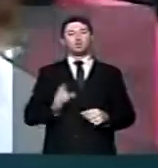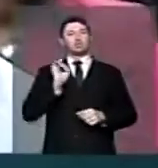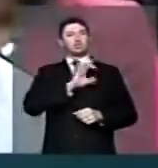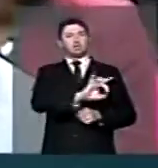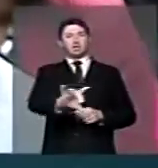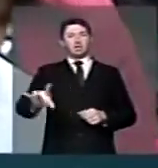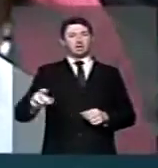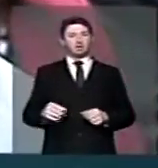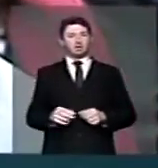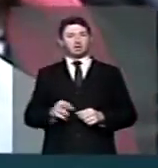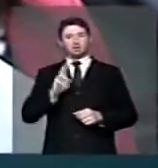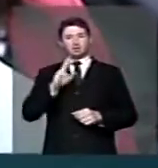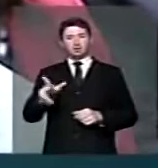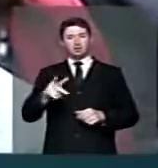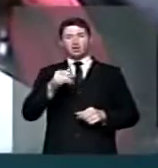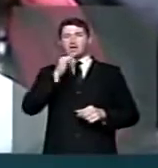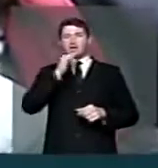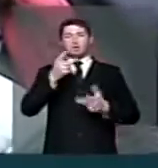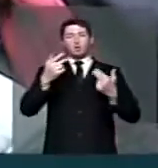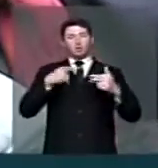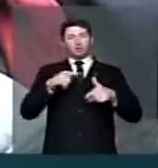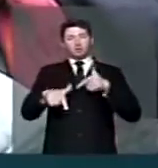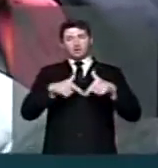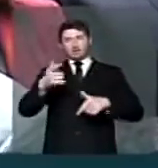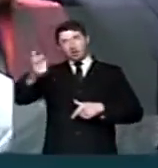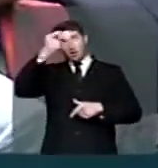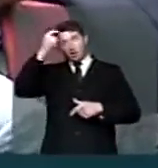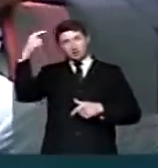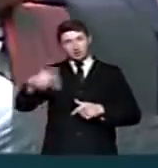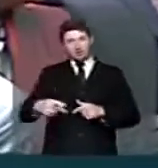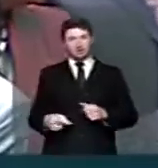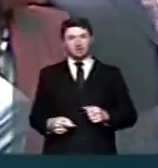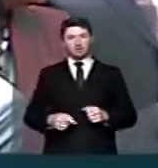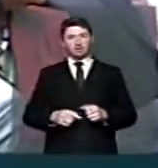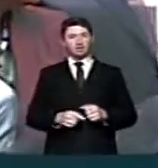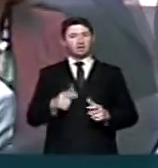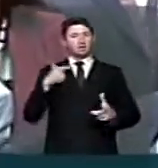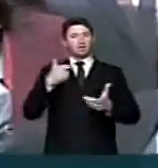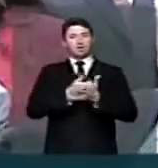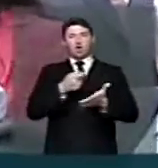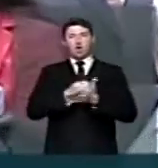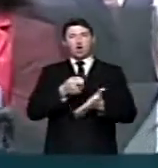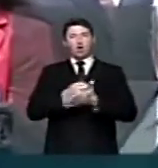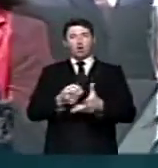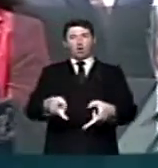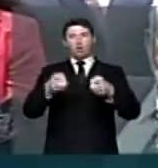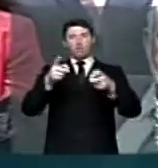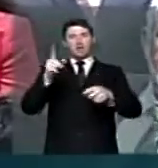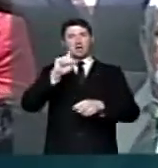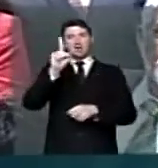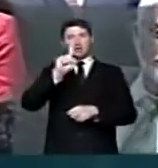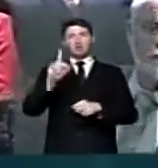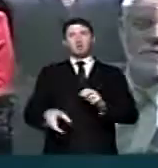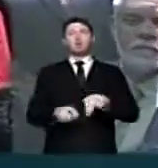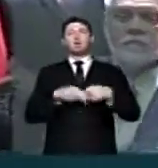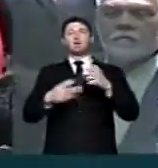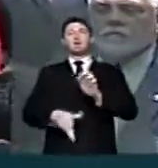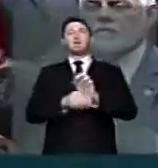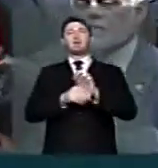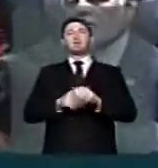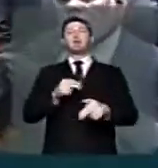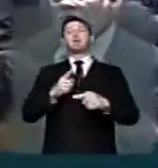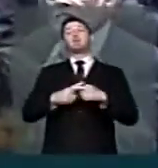um, não só como exerce a sua consciência, não ser cobrado por emendas pelo